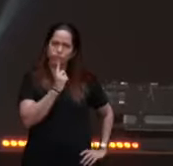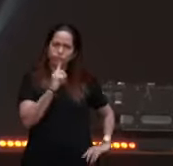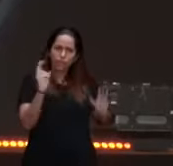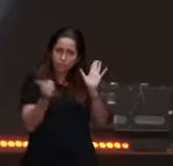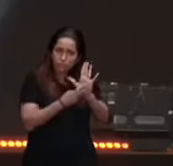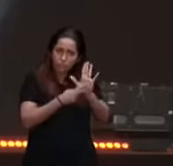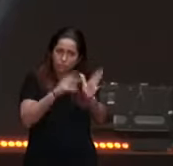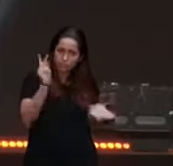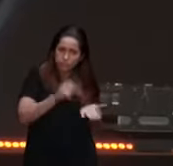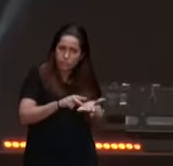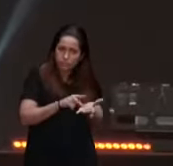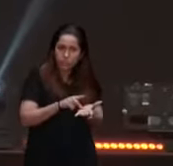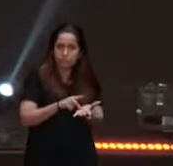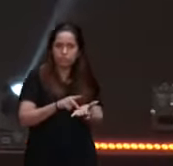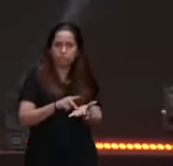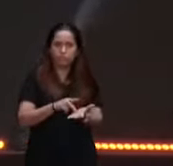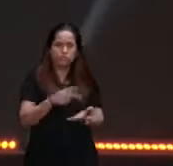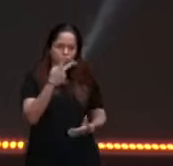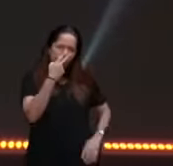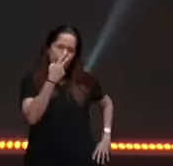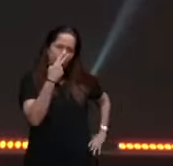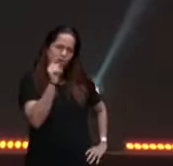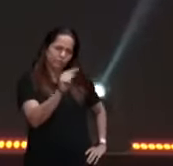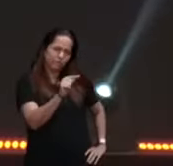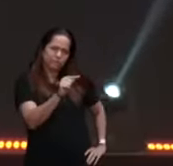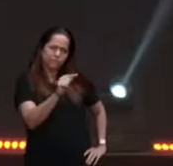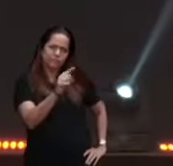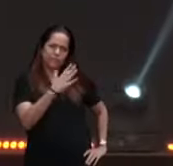não, deve ser, você está dando oito, nove,